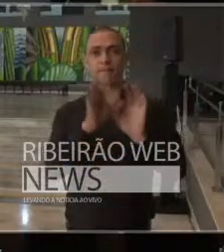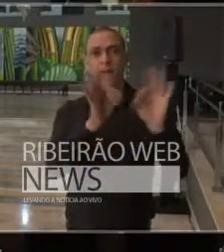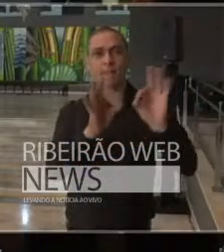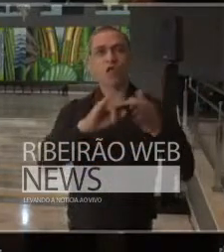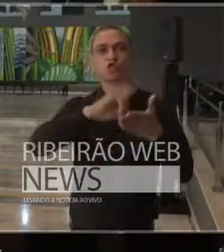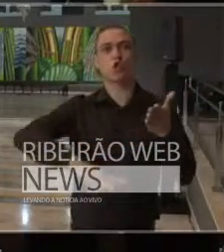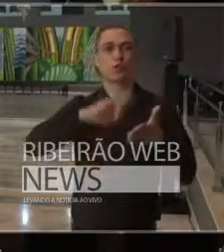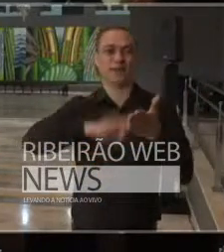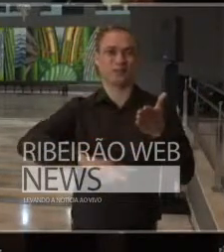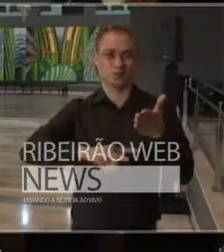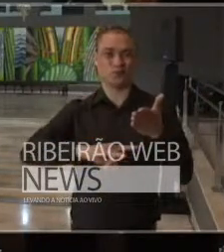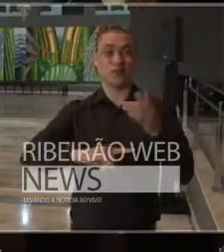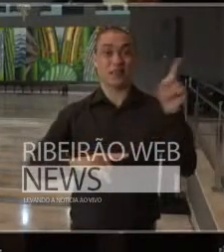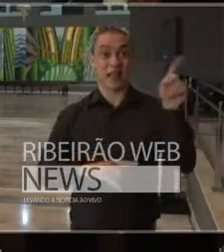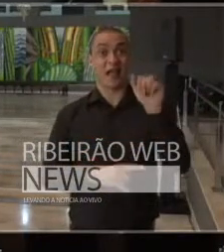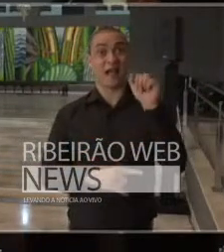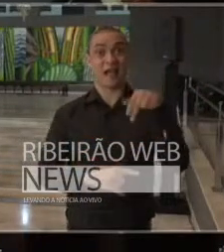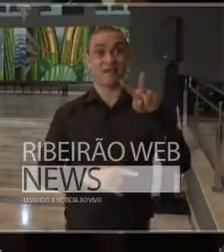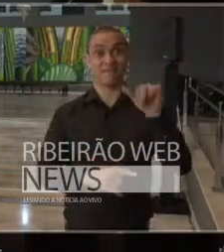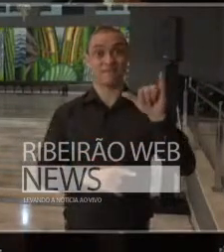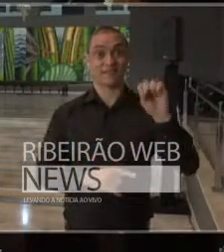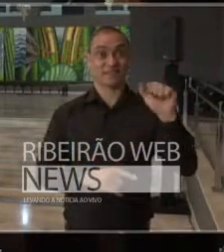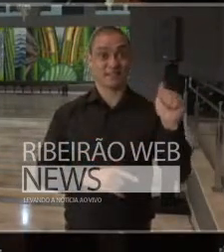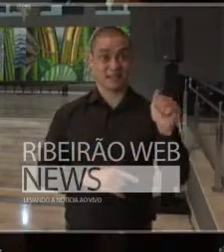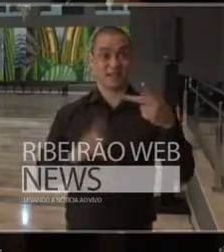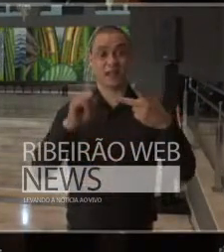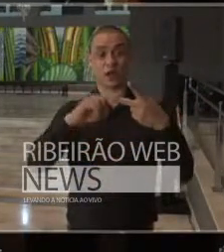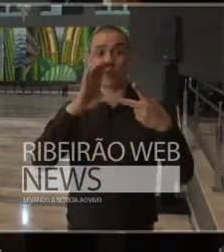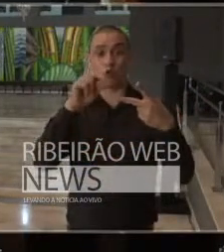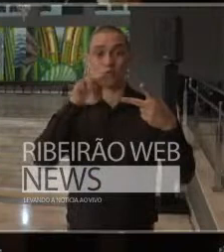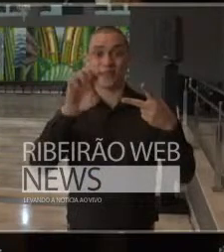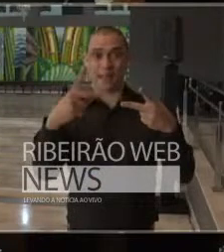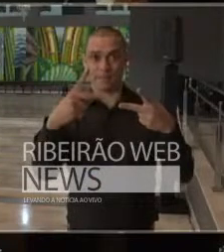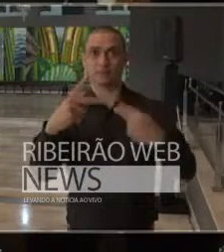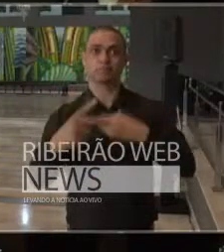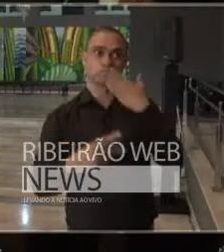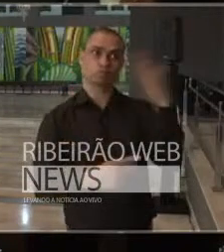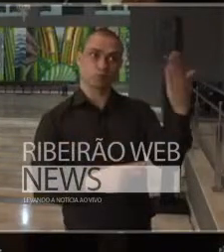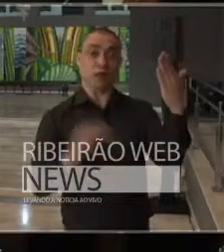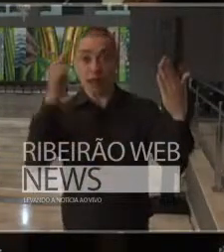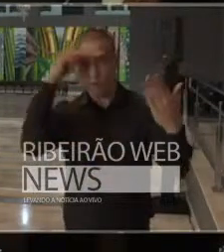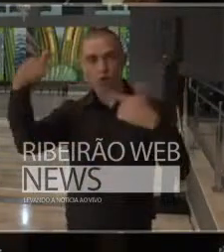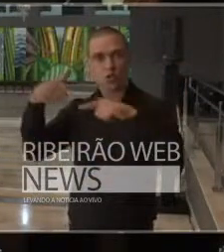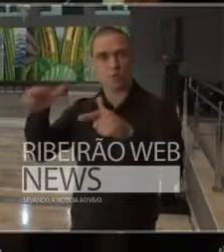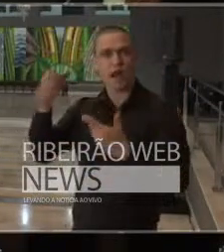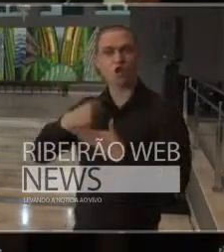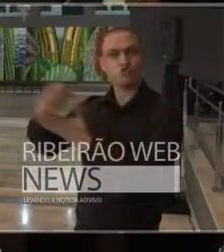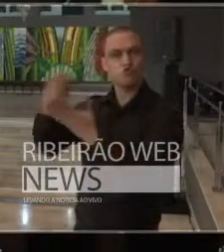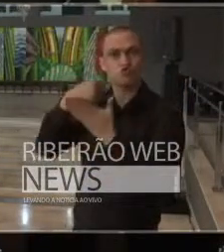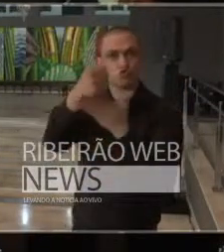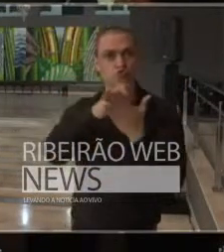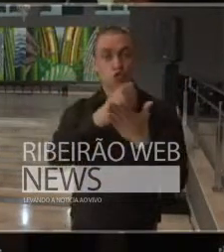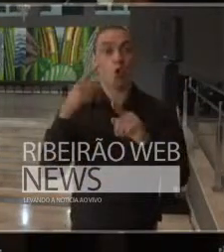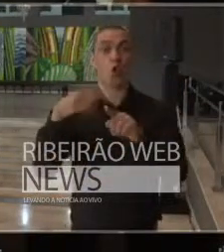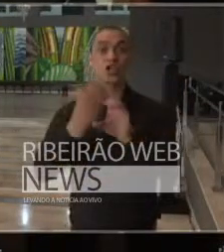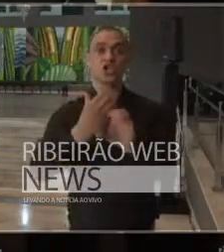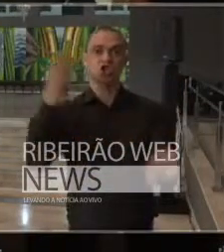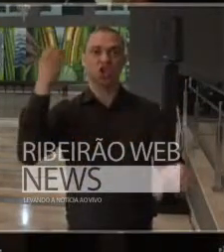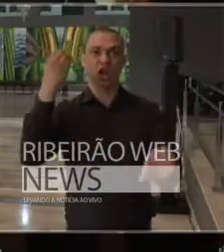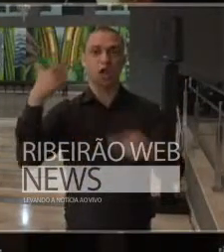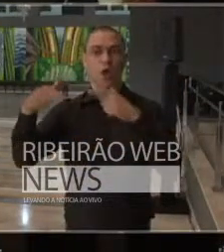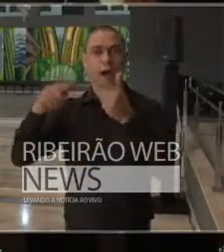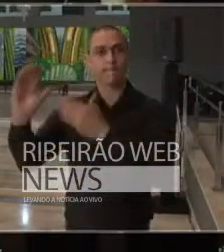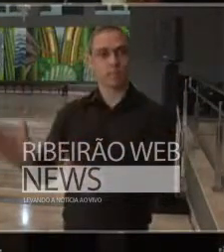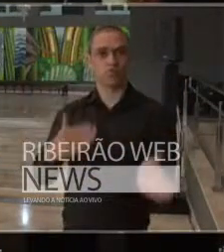toda a documentação Anvisa e Econep, especialistas de logística, engenheiros de produção,